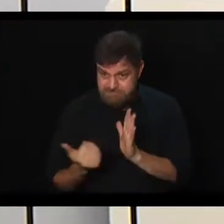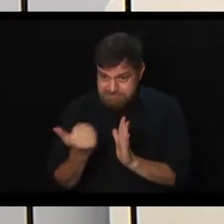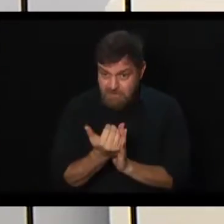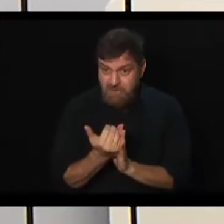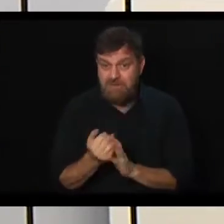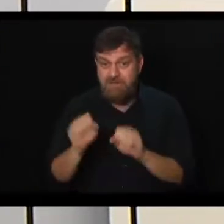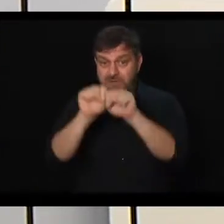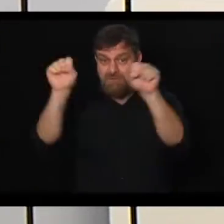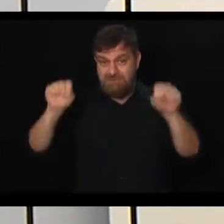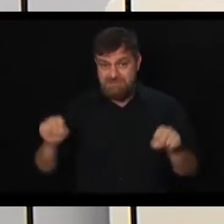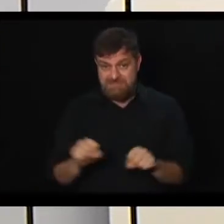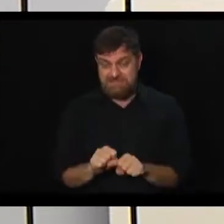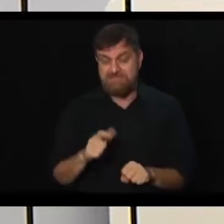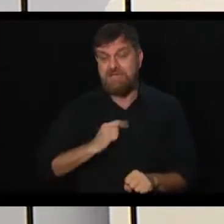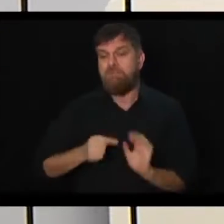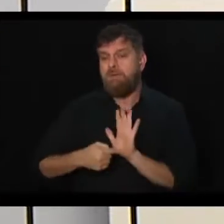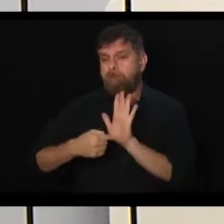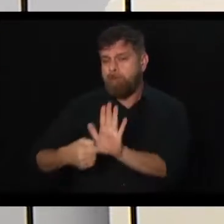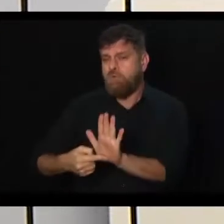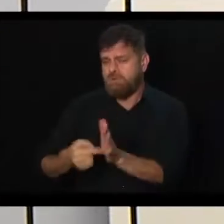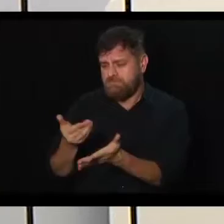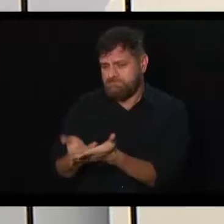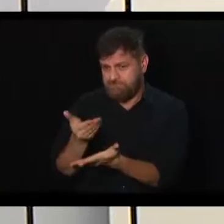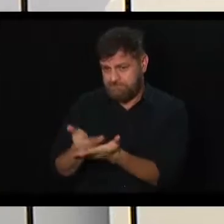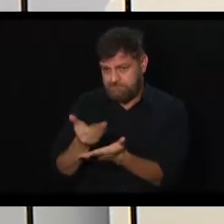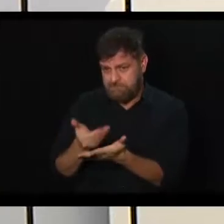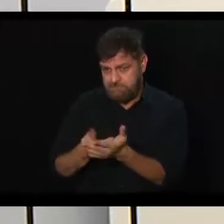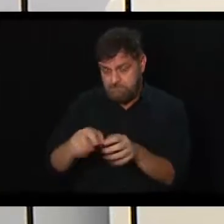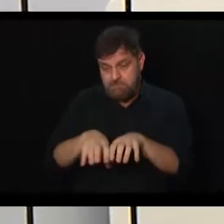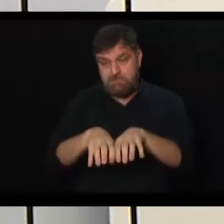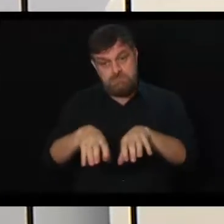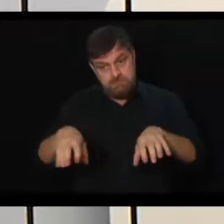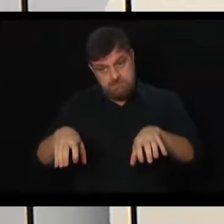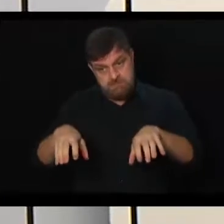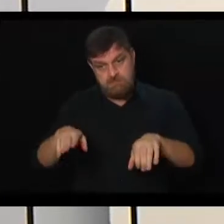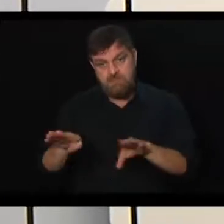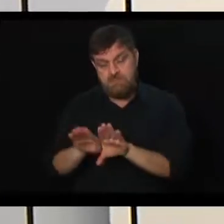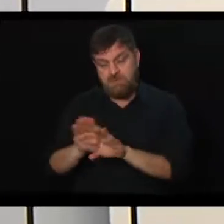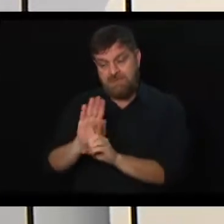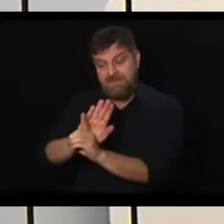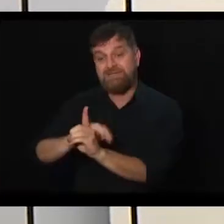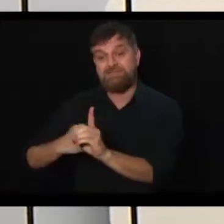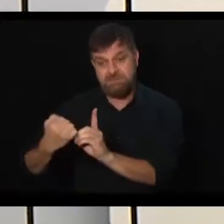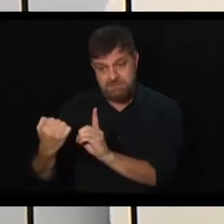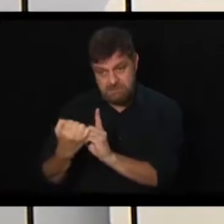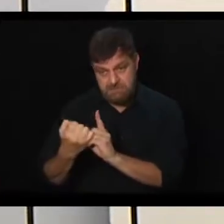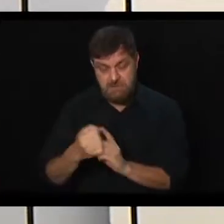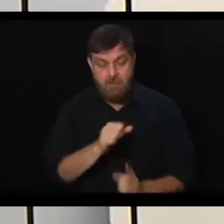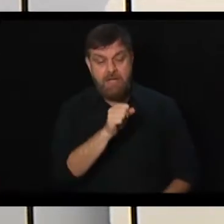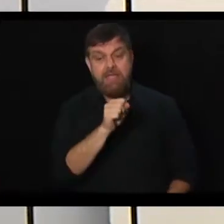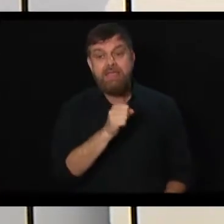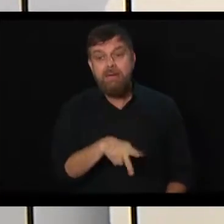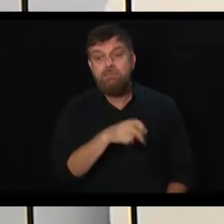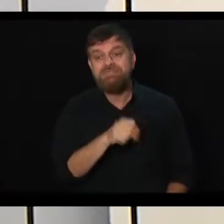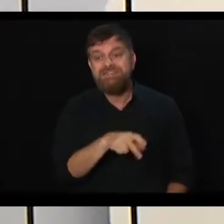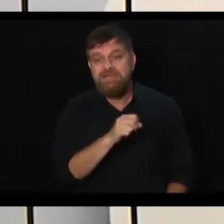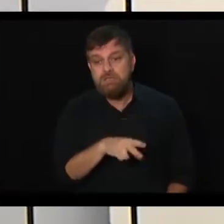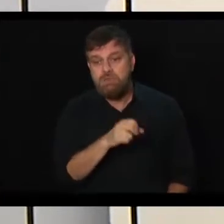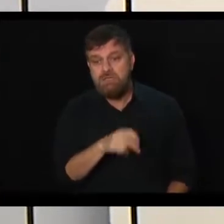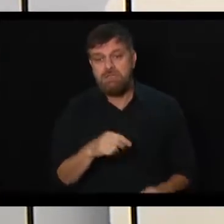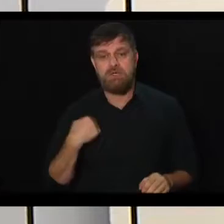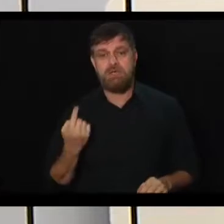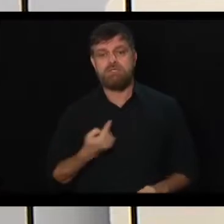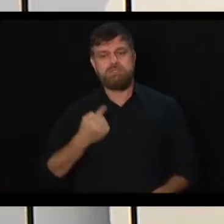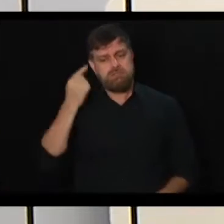Previdência, tem vários estudos apontando, isolando a Previdência do sistema de Seguridade, vários estudos apontando que ela era